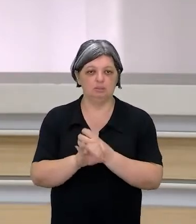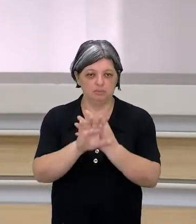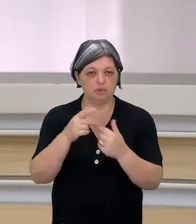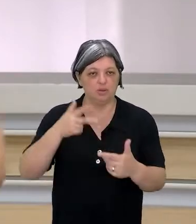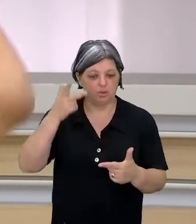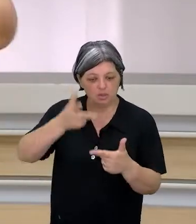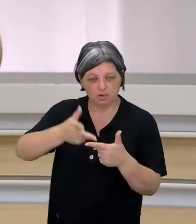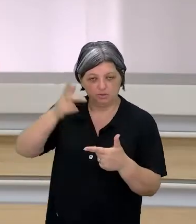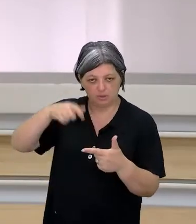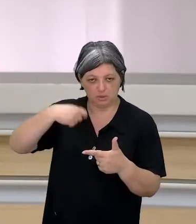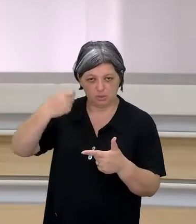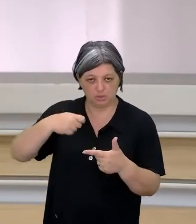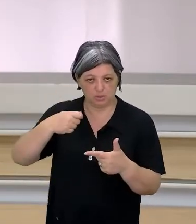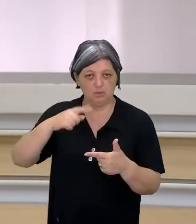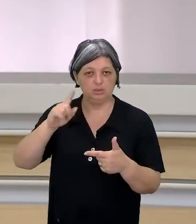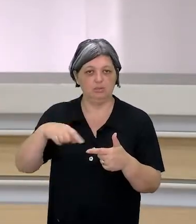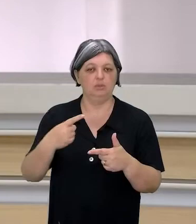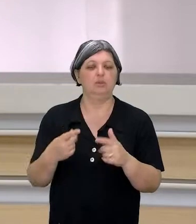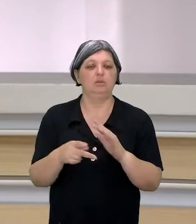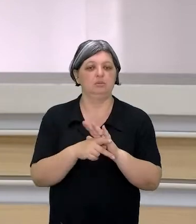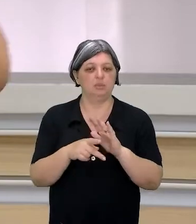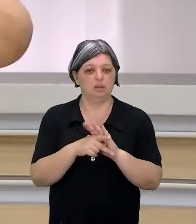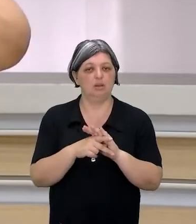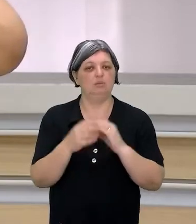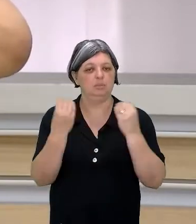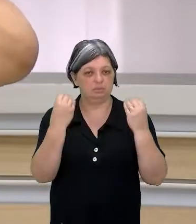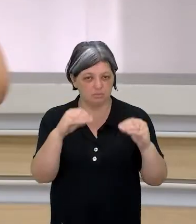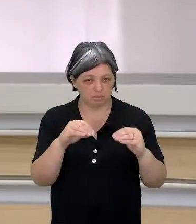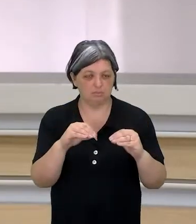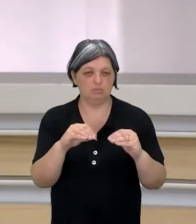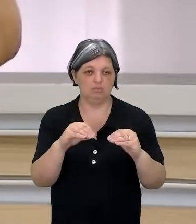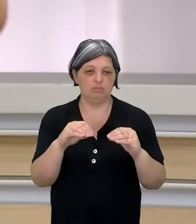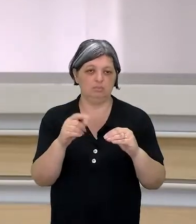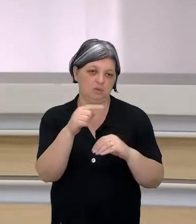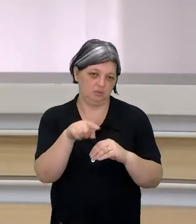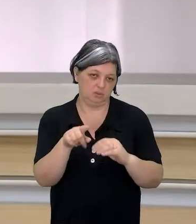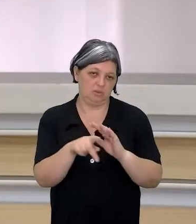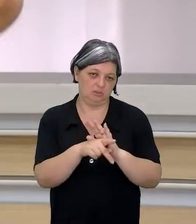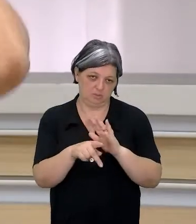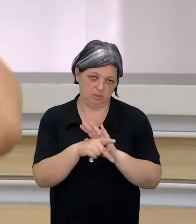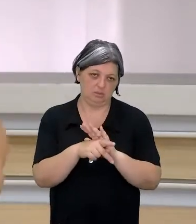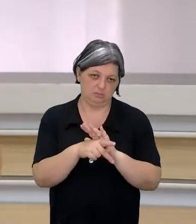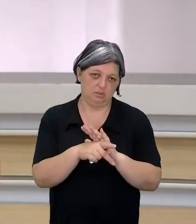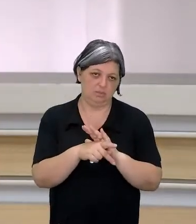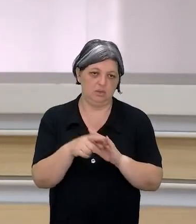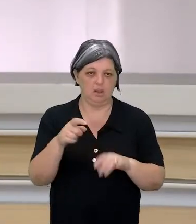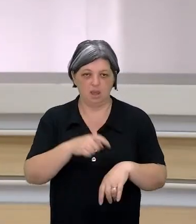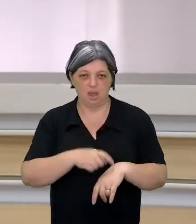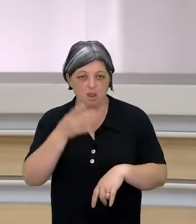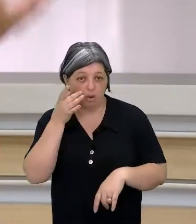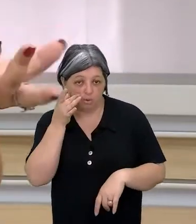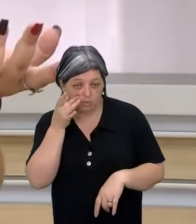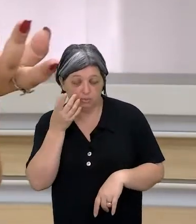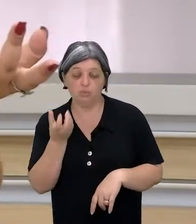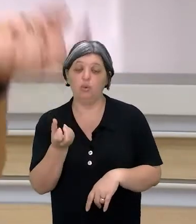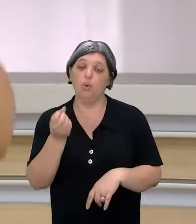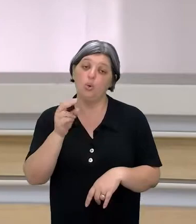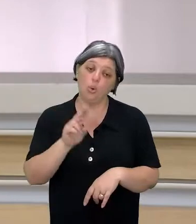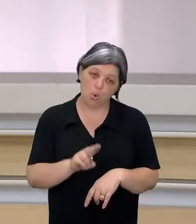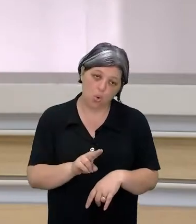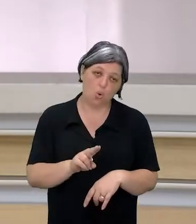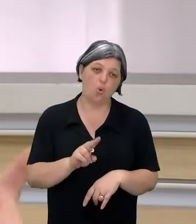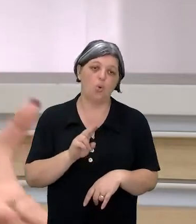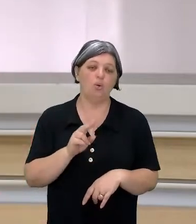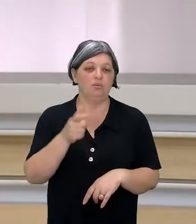gravando essa aula, ela vai ser transmitida para você, seja de maneira síncrona, vamos dizer assim, se fosse ao vivo, ou assíncrona,